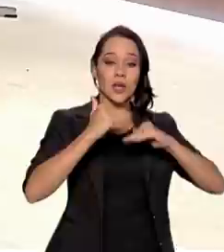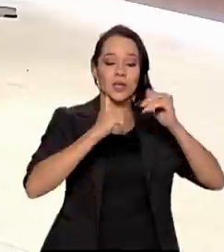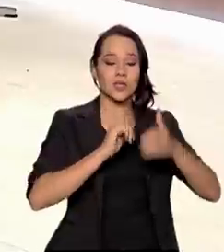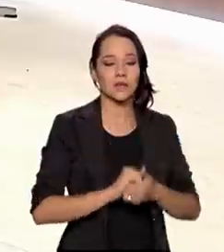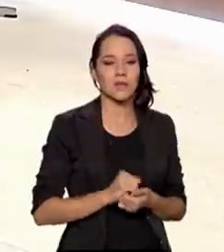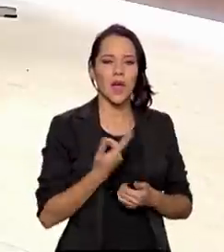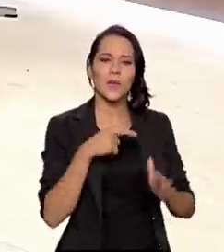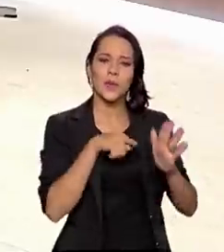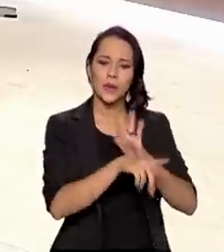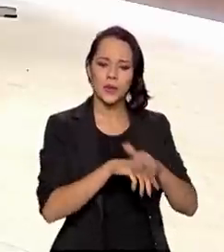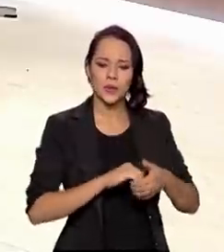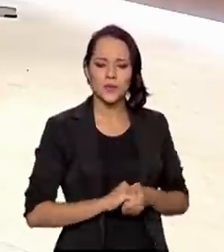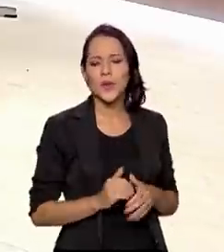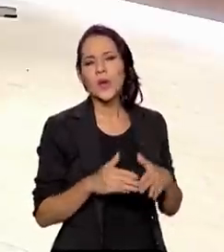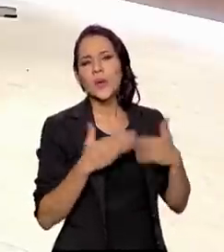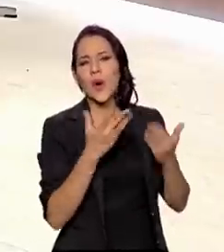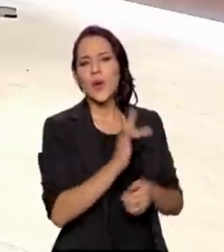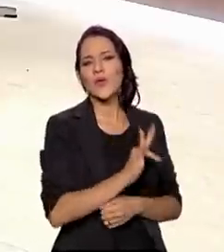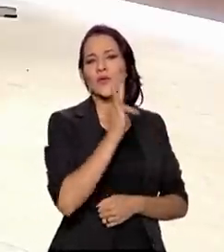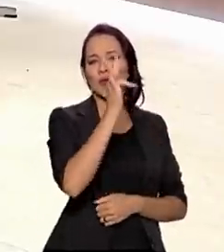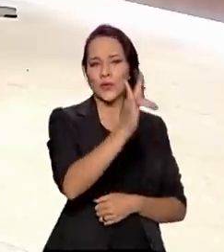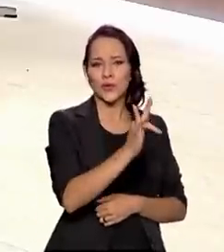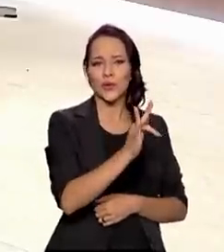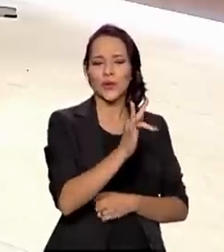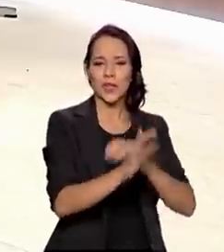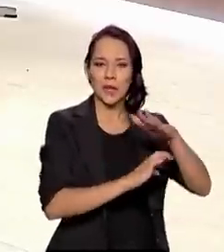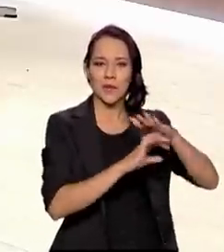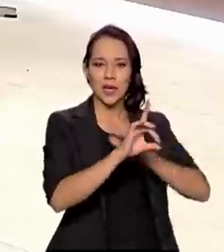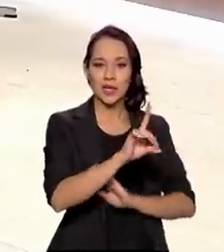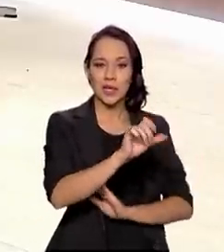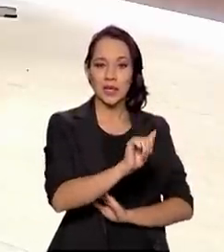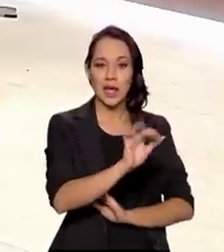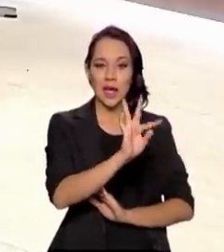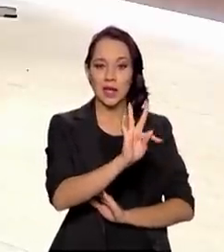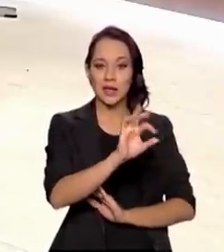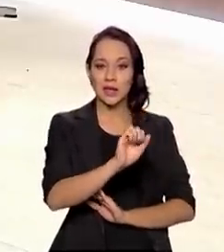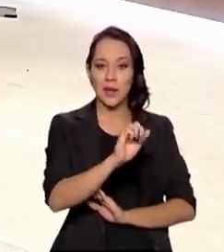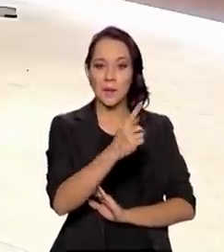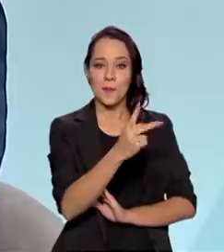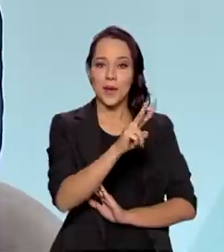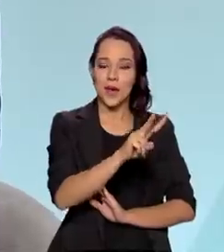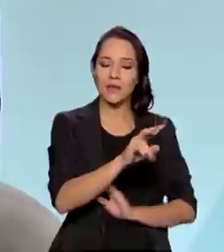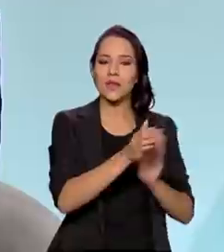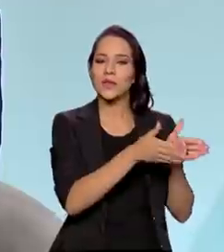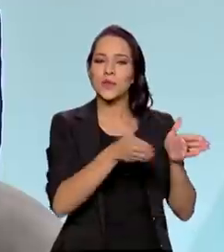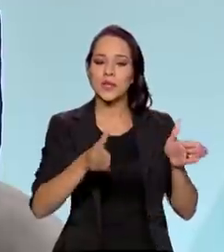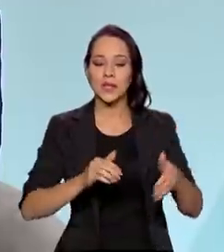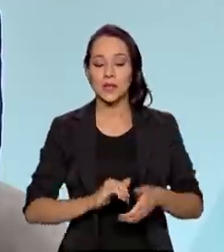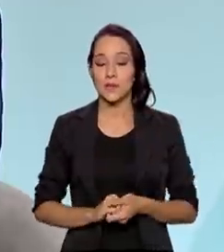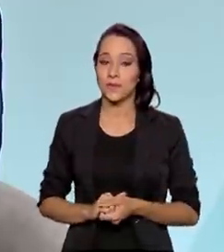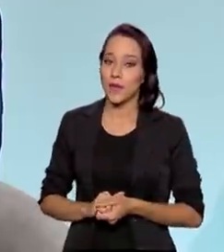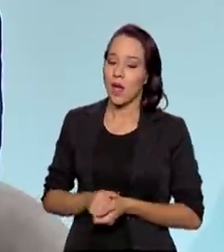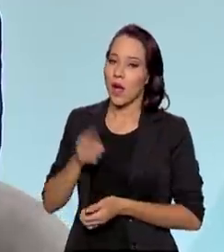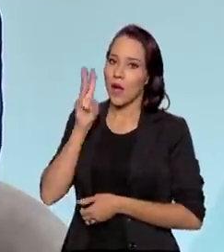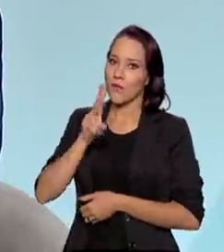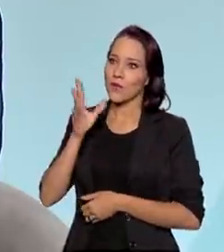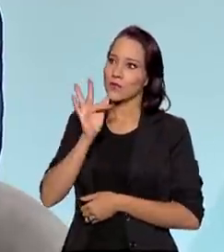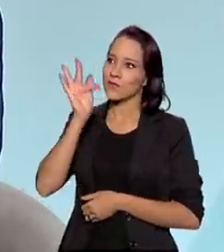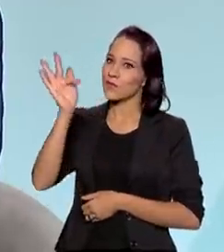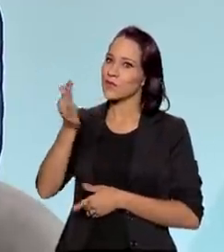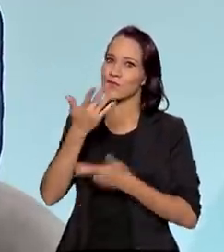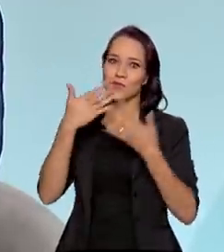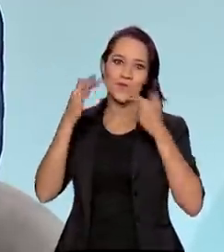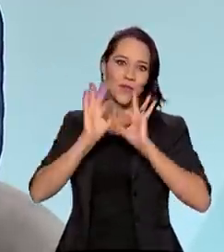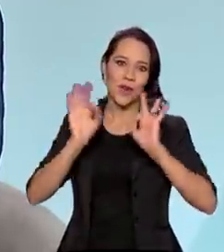E dei uma pergunta para o senhor, qual é o futuro da Dataprev nesse processo? Olha, eu vejo um futuro muito promissor,